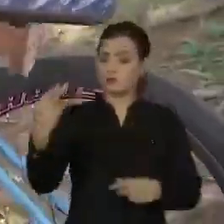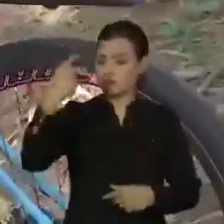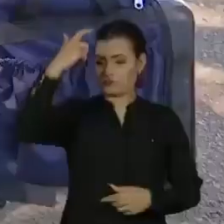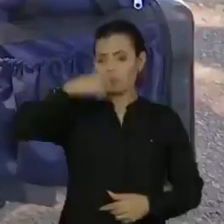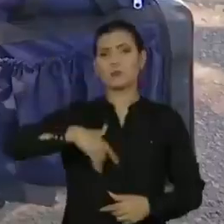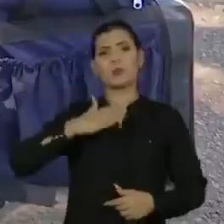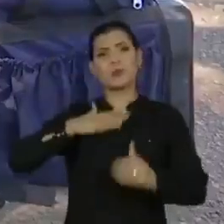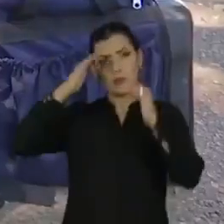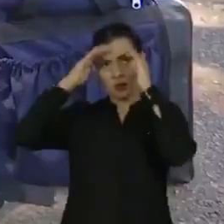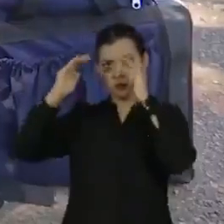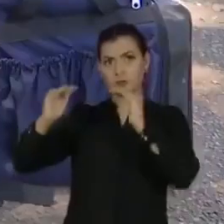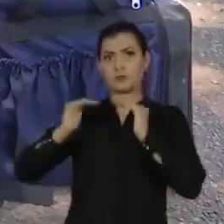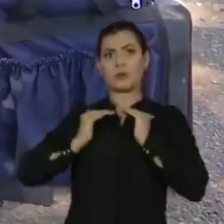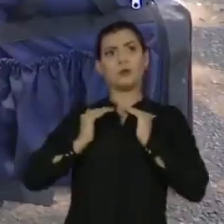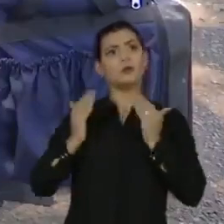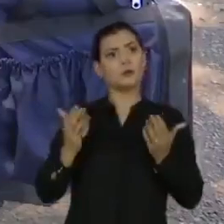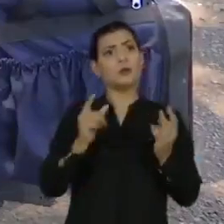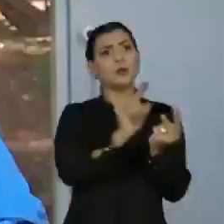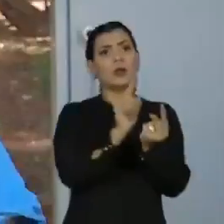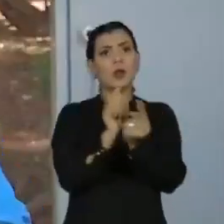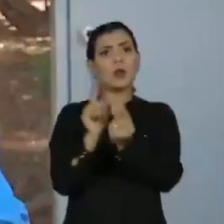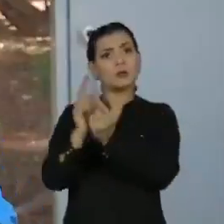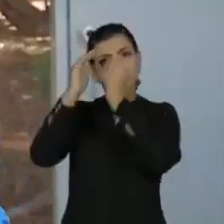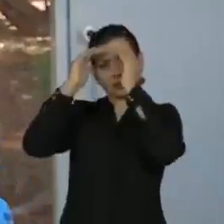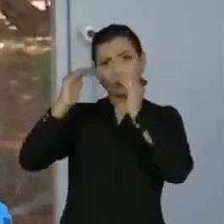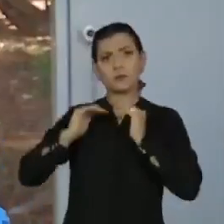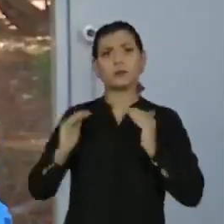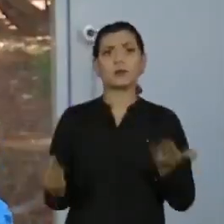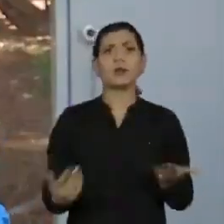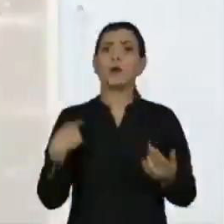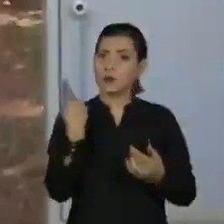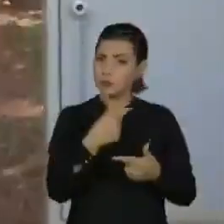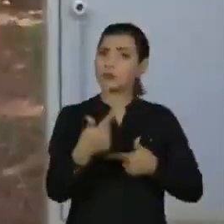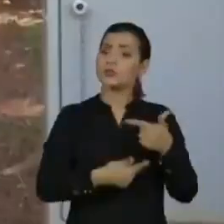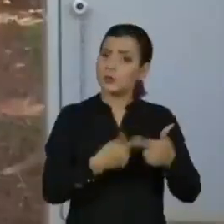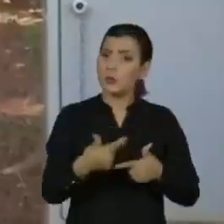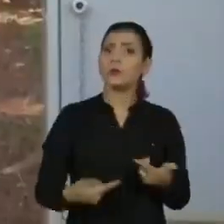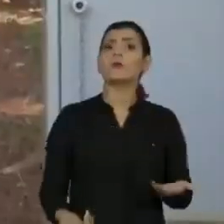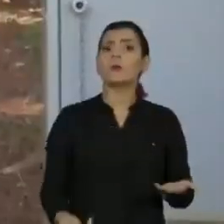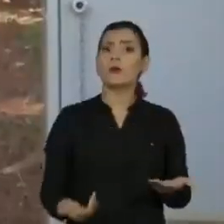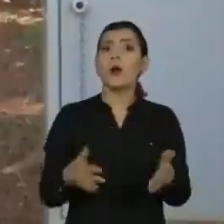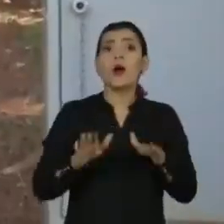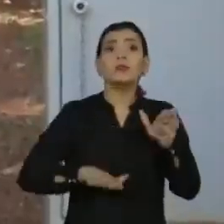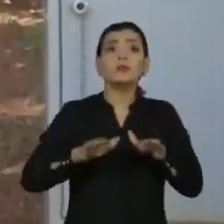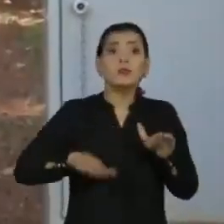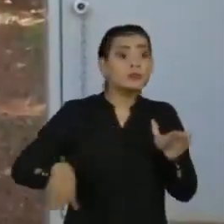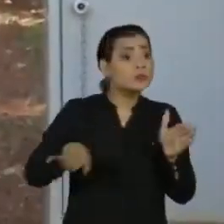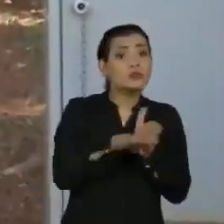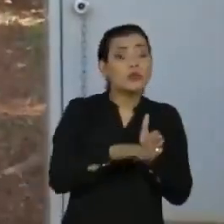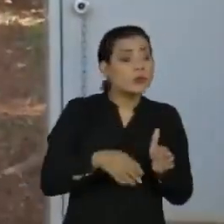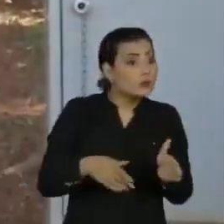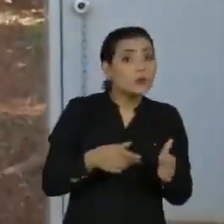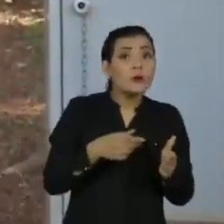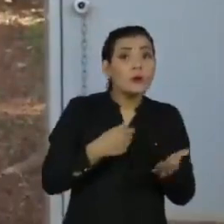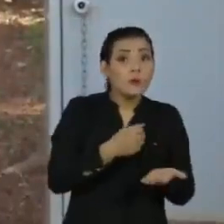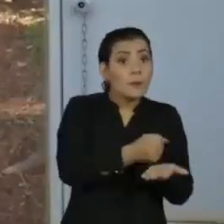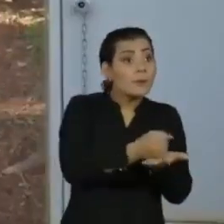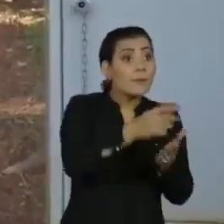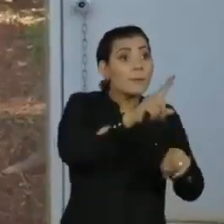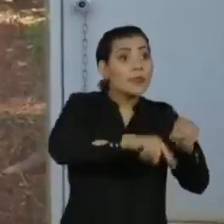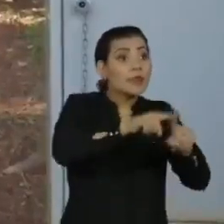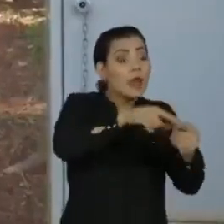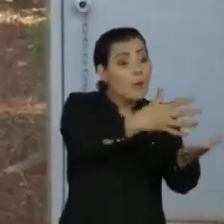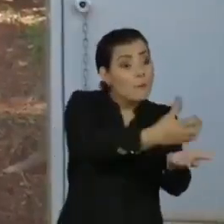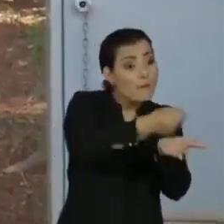com respeito, inclusive pelos clientes. A gente é trabalhador, né? Há momentos que eu chego num lugar para retirar